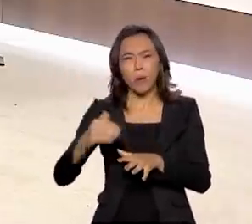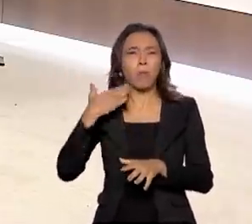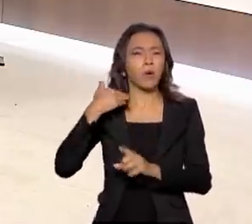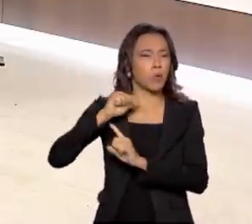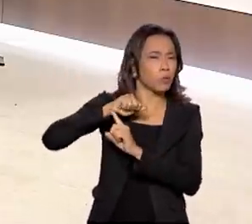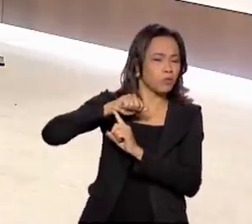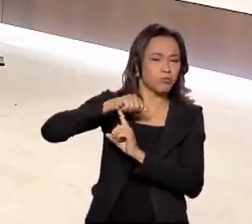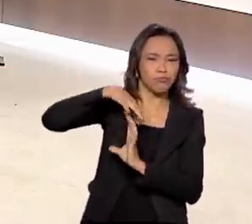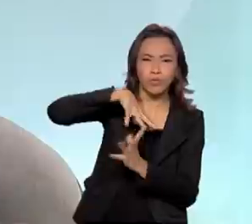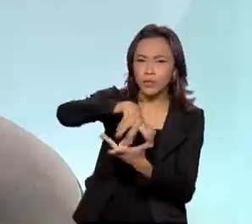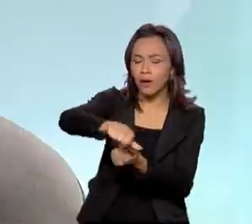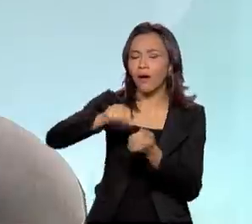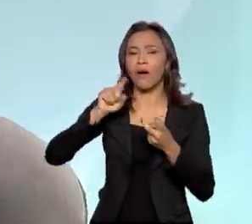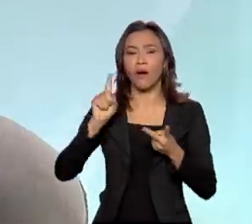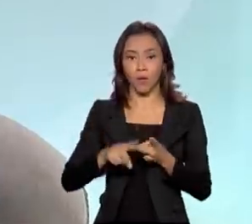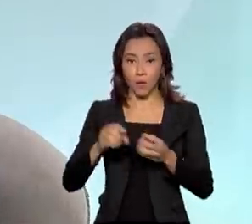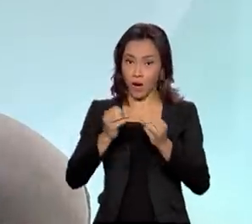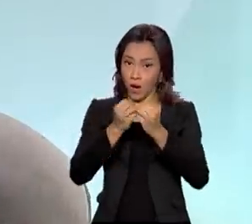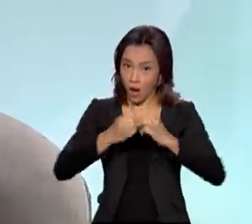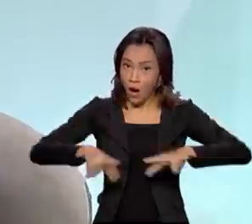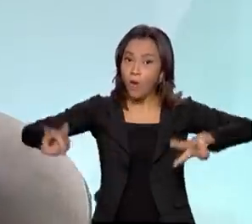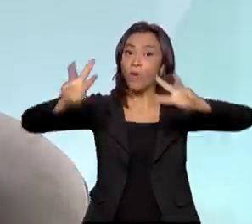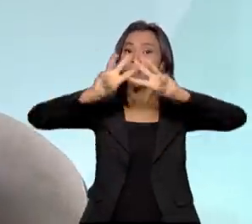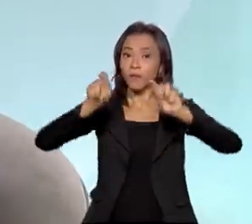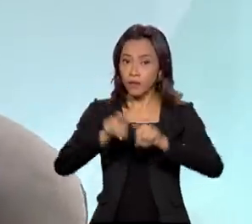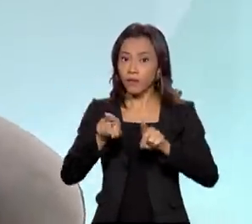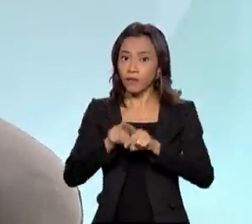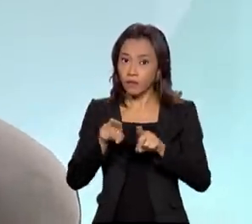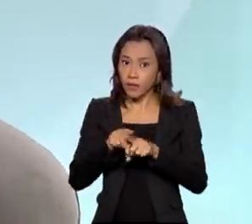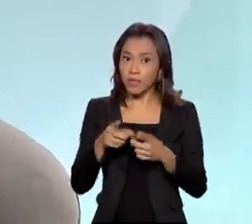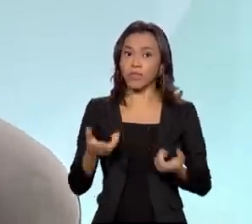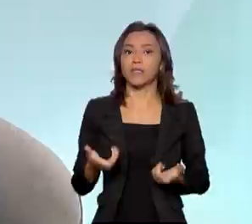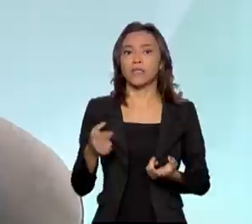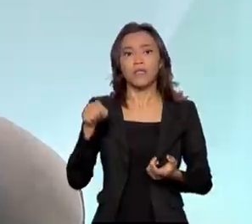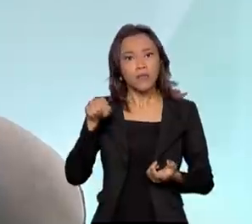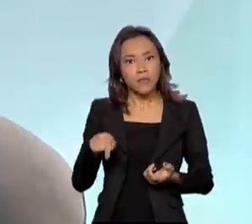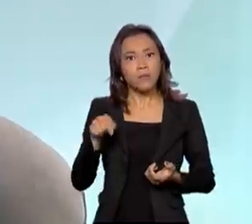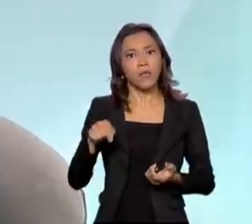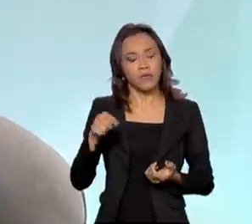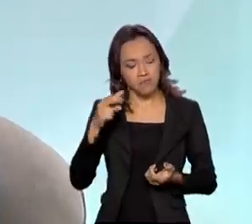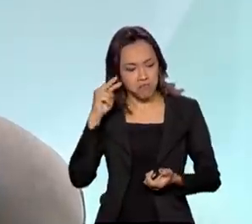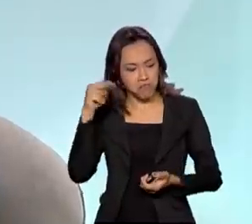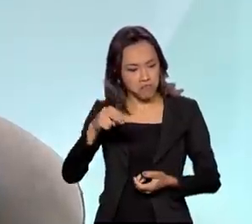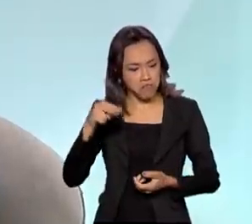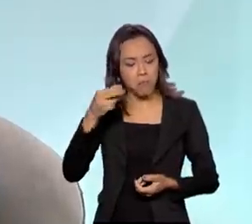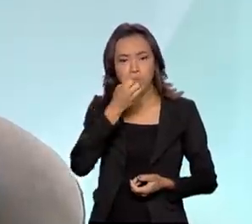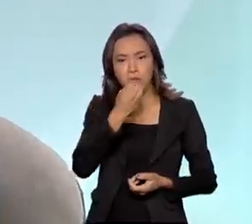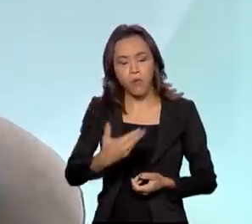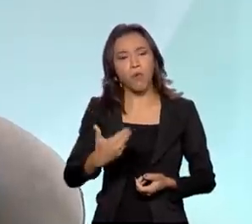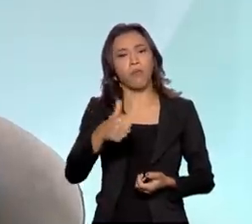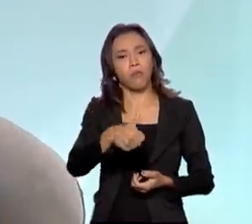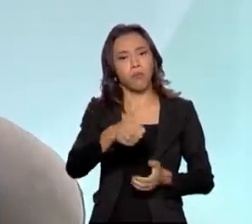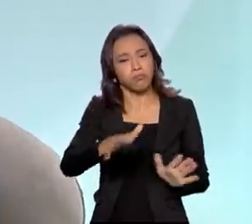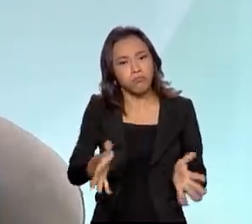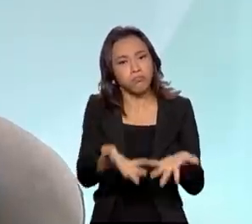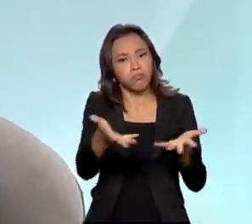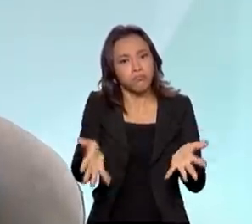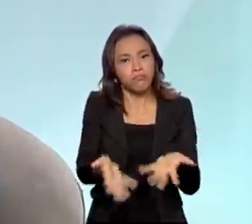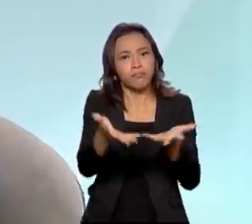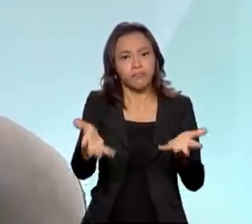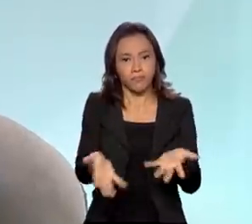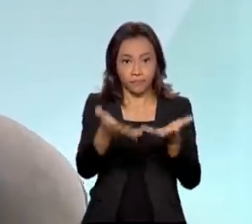Mundial reconhece que o Brasil agiu de maneira eficaz e inovadora, fazendo chegar, inclusive promovendo